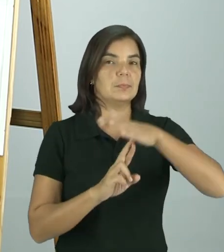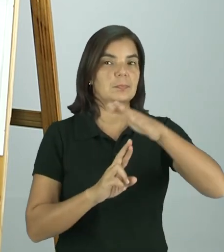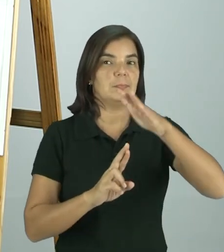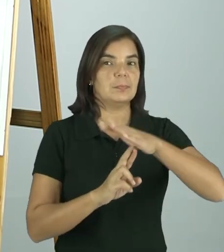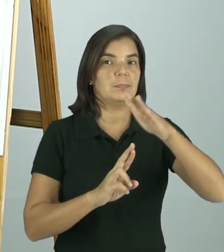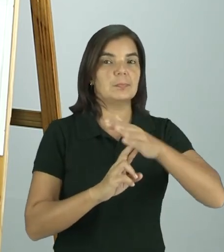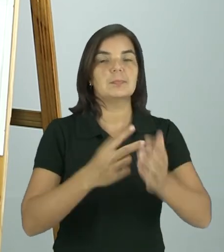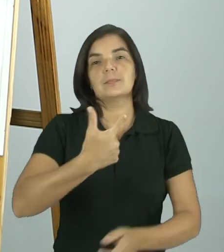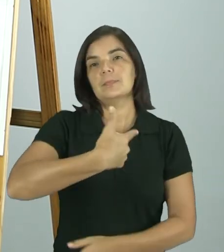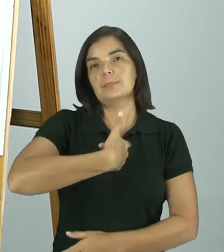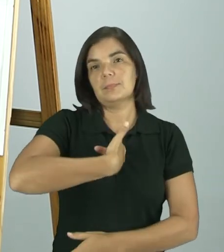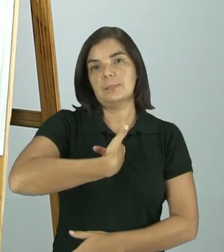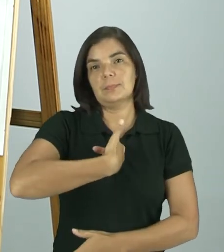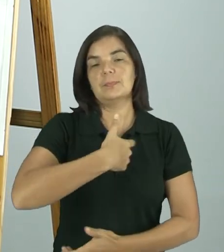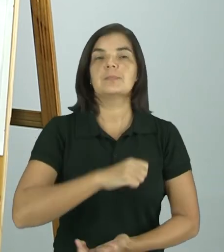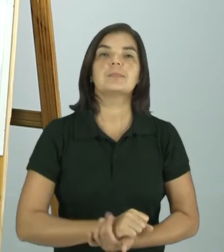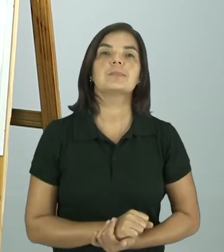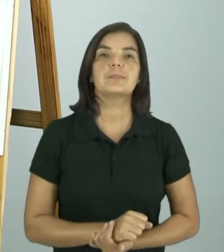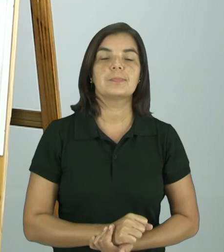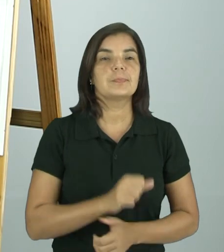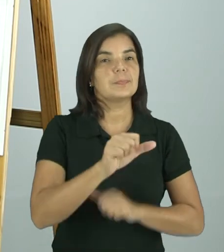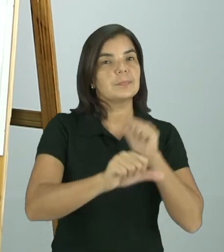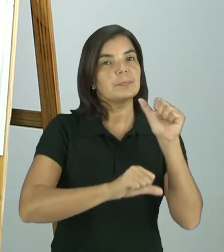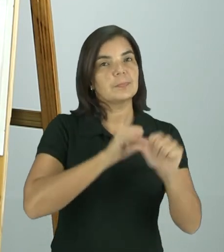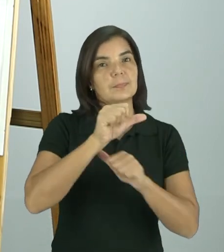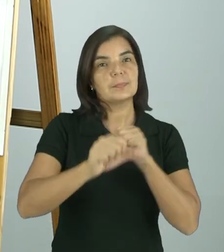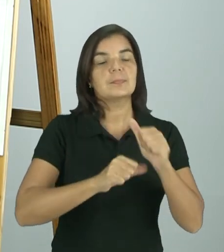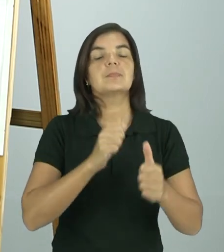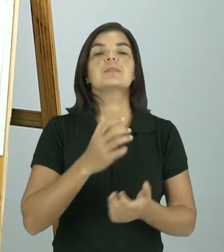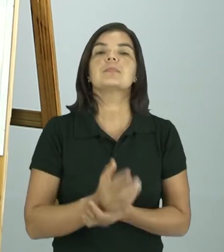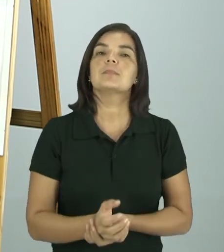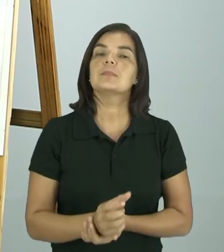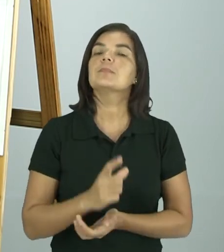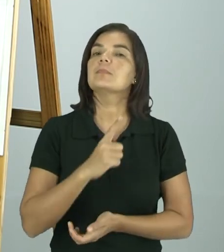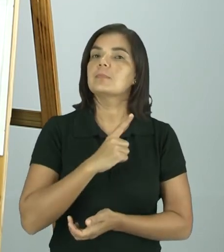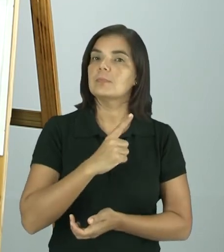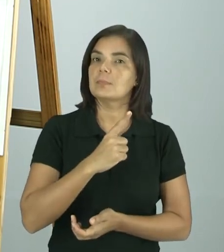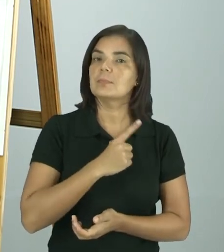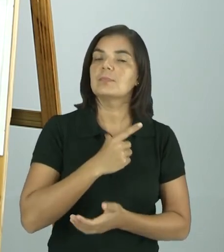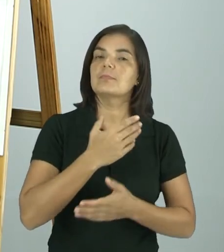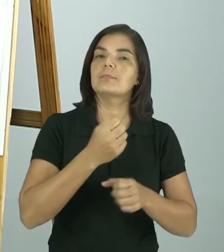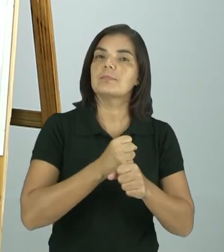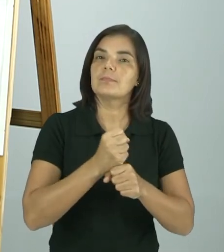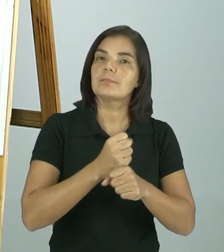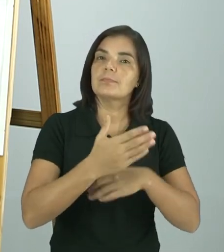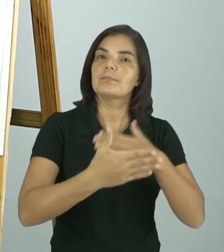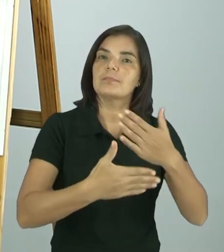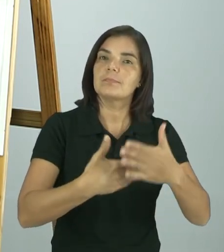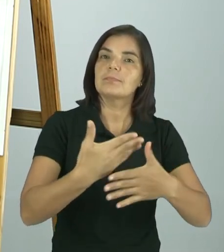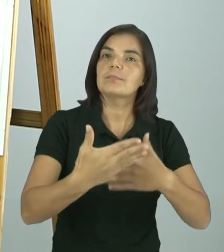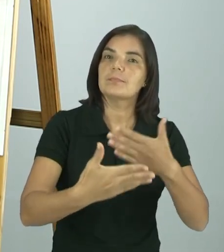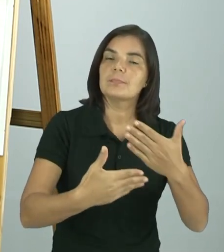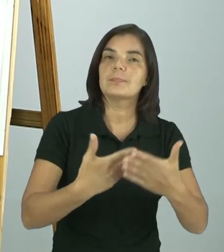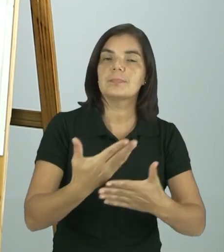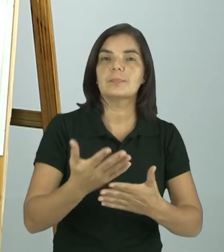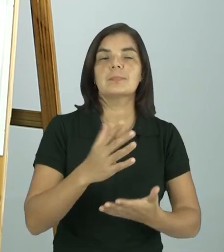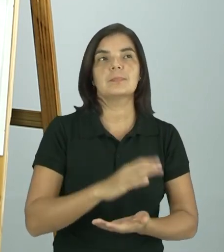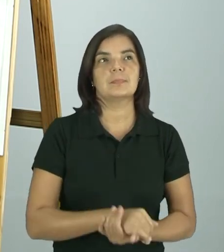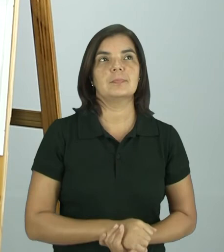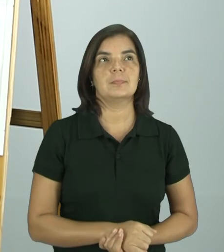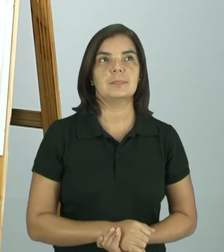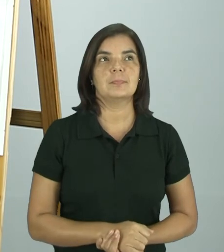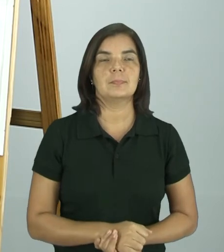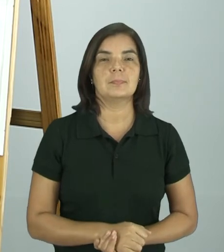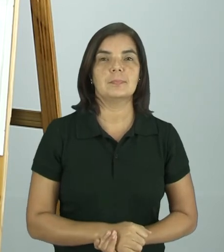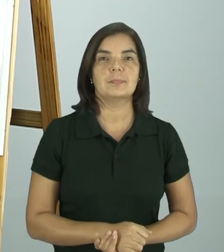Vargas, tudo bem? Observando as transformações que houveram ao longo, aos longos, né? Ao longo dos